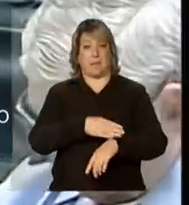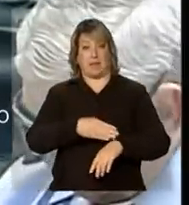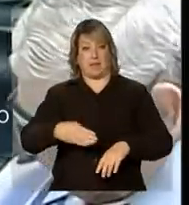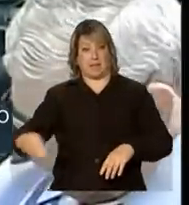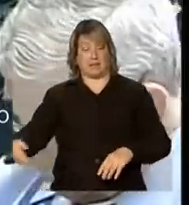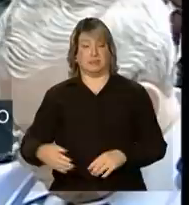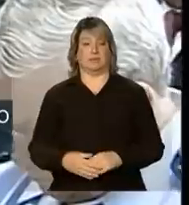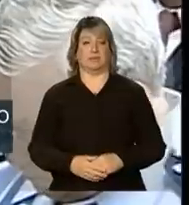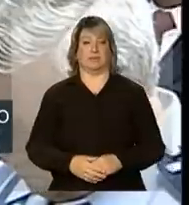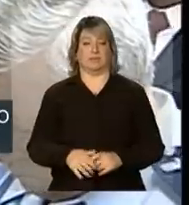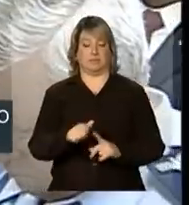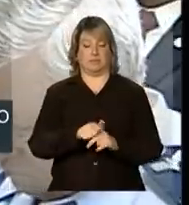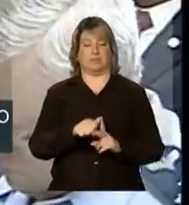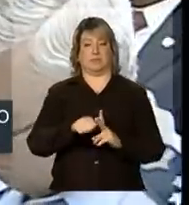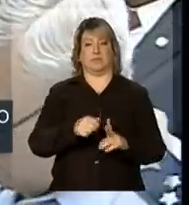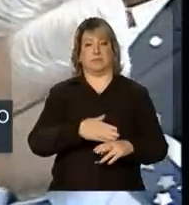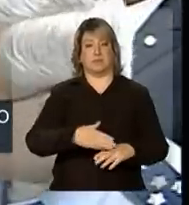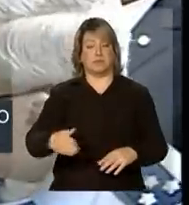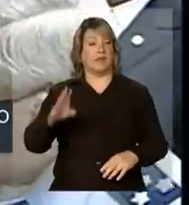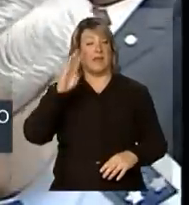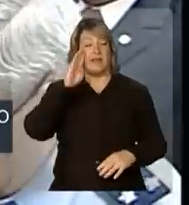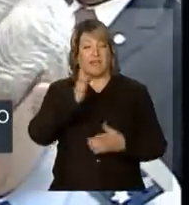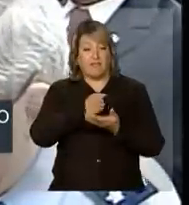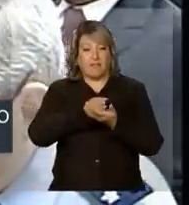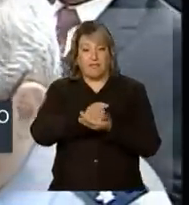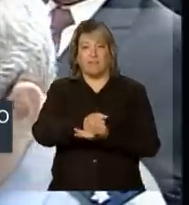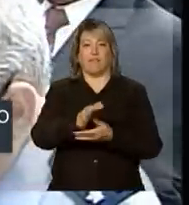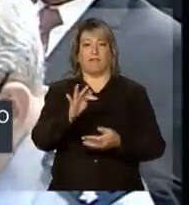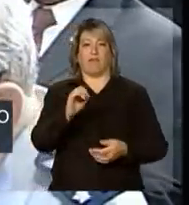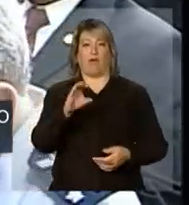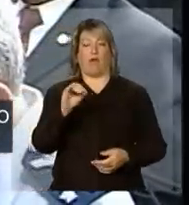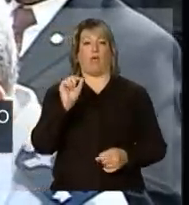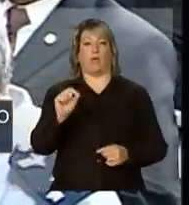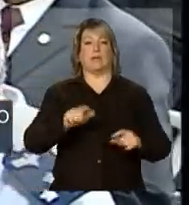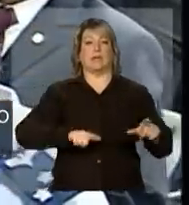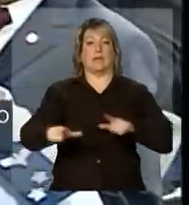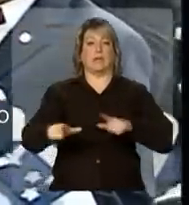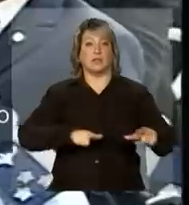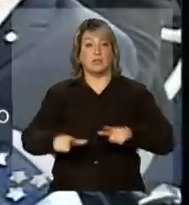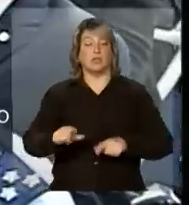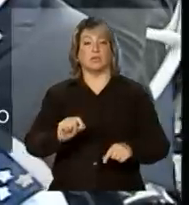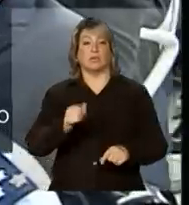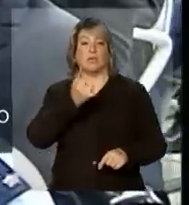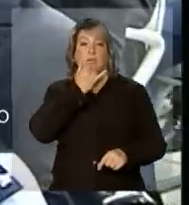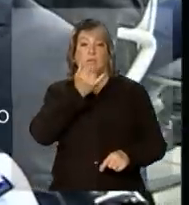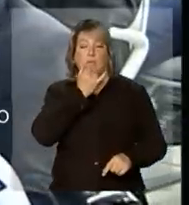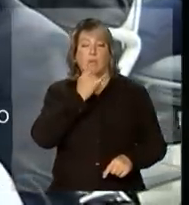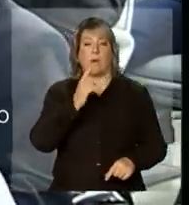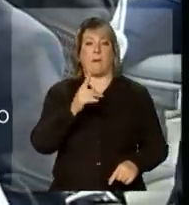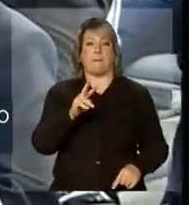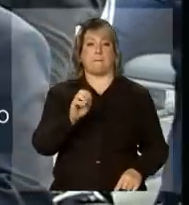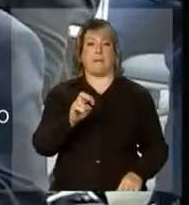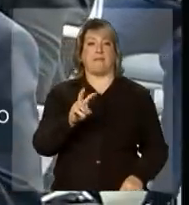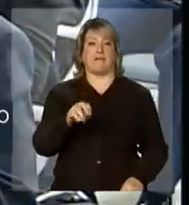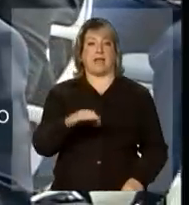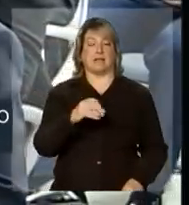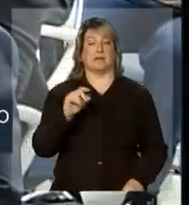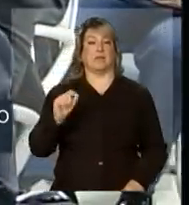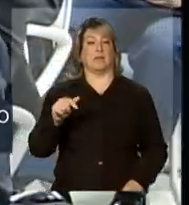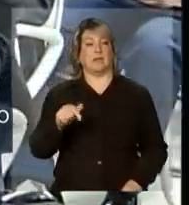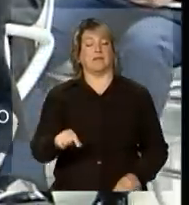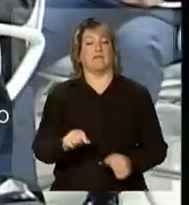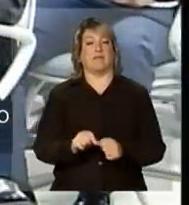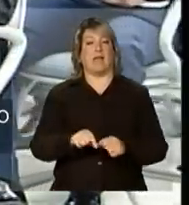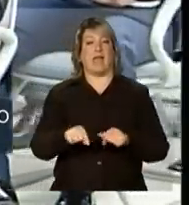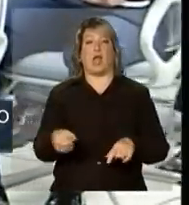tendo como foco as ações de prevenção e as atitudes de prevenção que regem essa